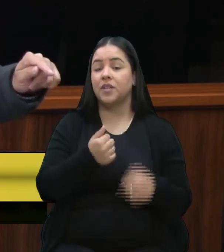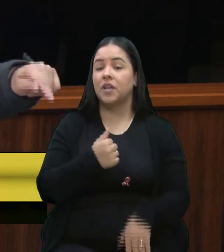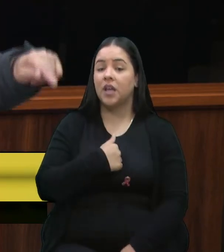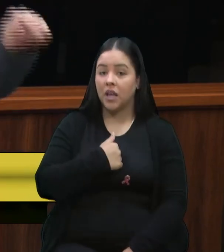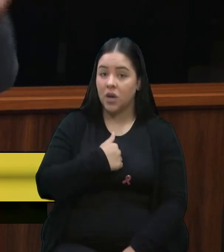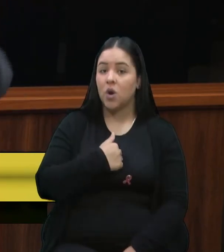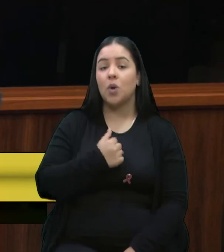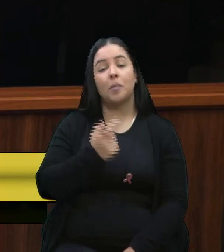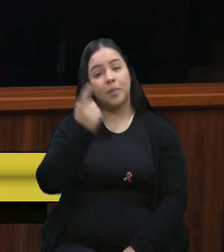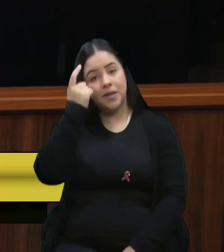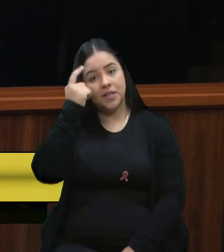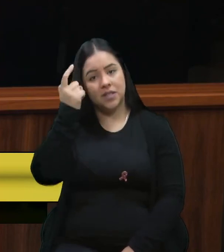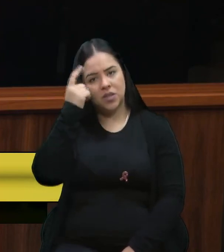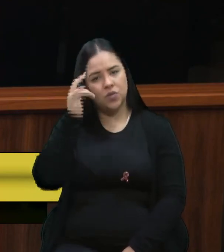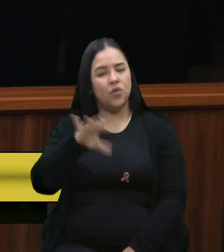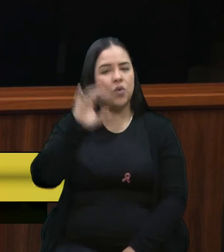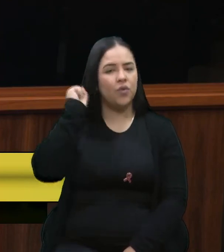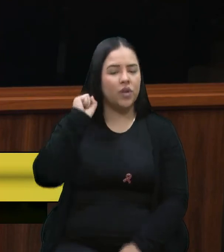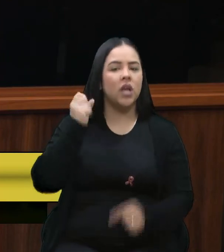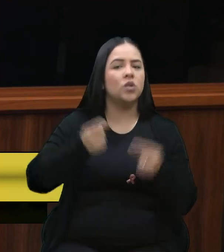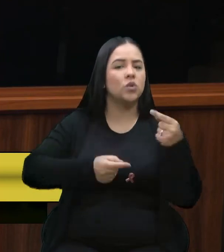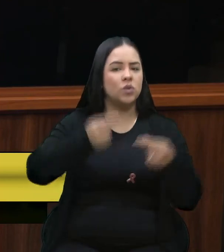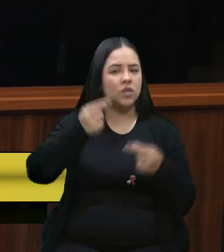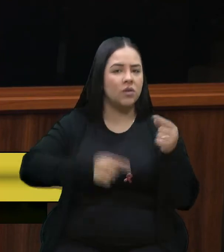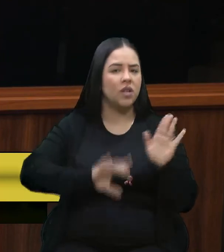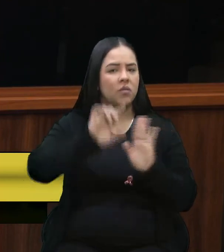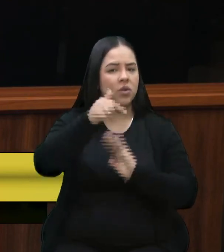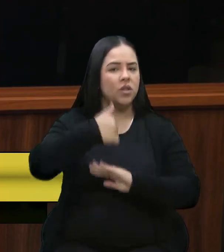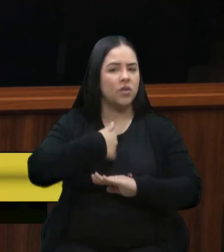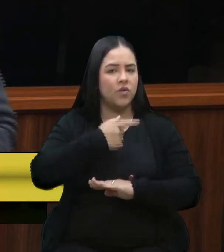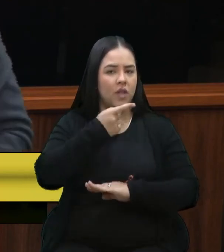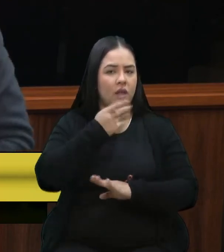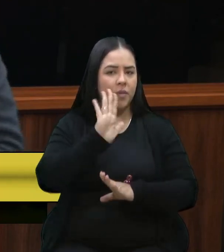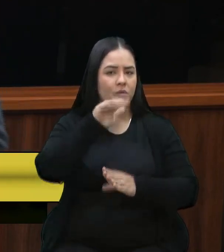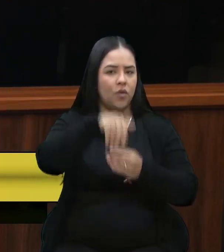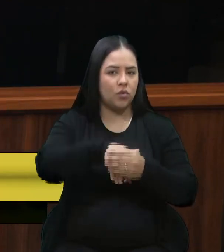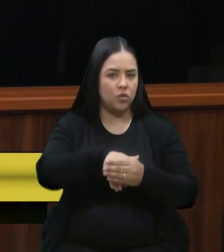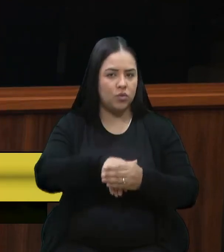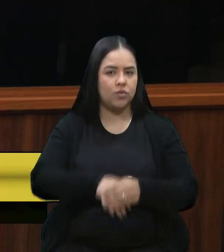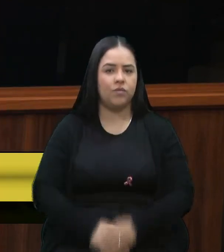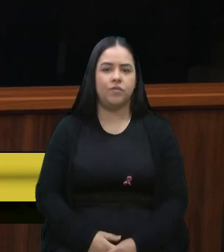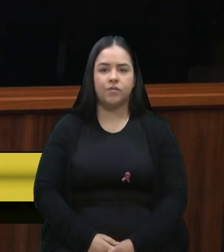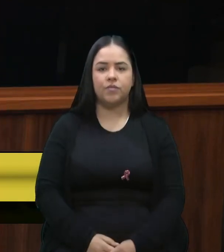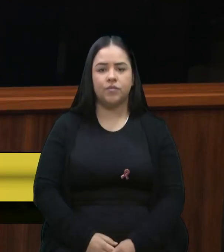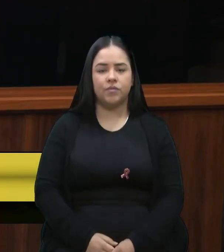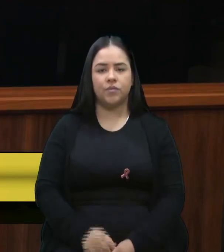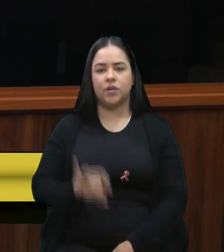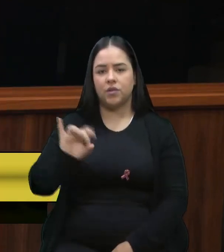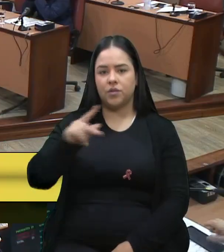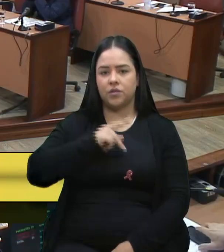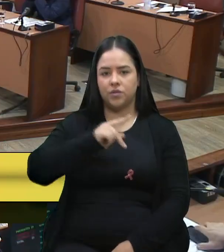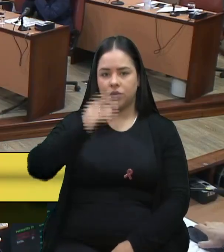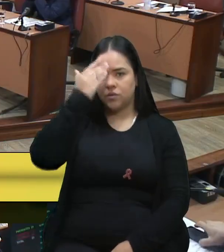debate, e no momento oportuno vou manifestar meu voto. Era isso, obrigado, senhor presidente. Obrigado.